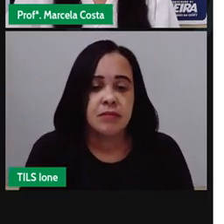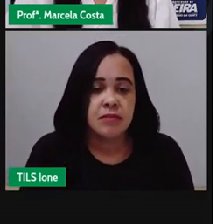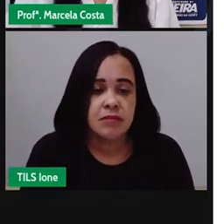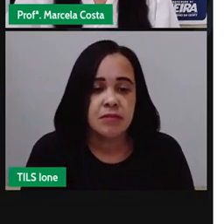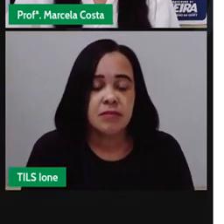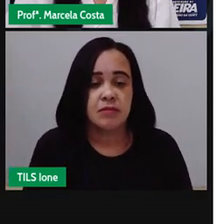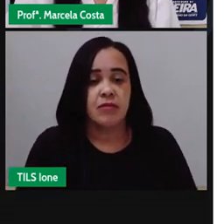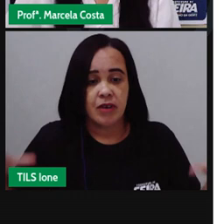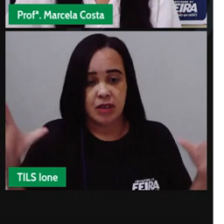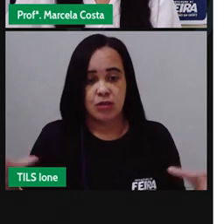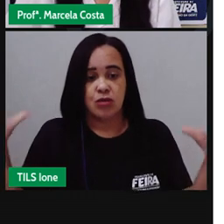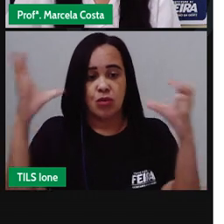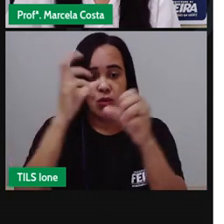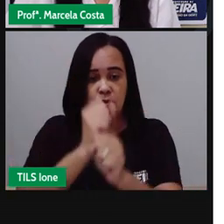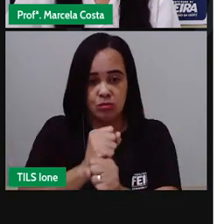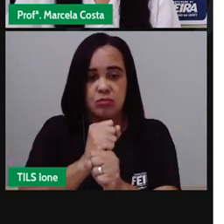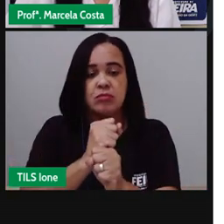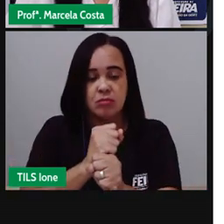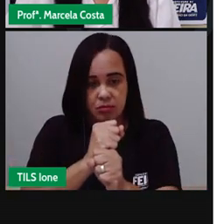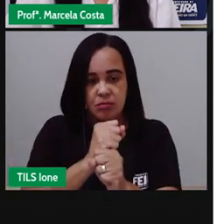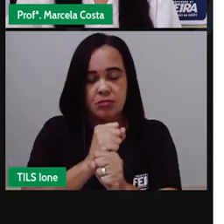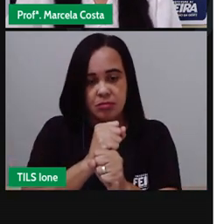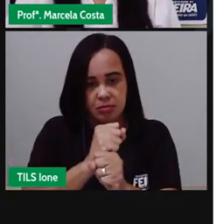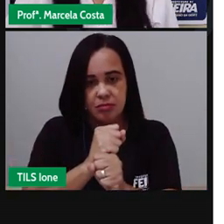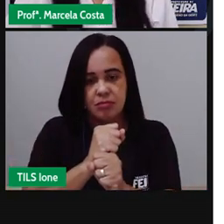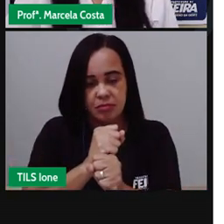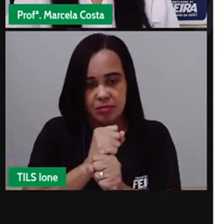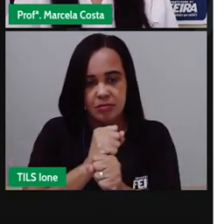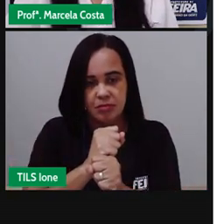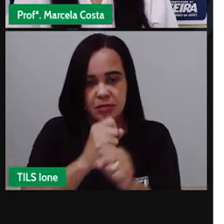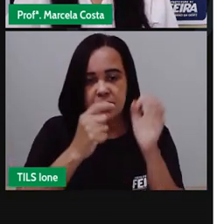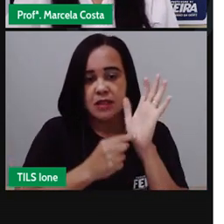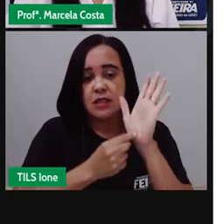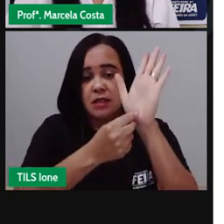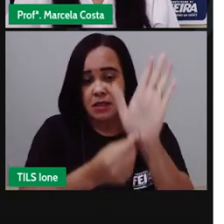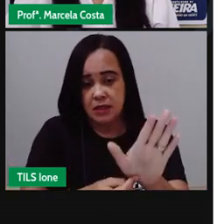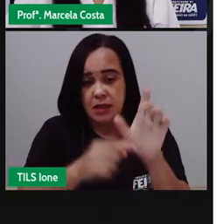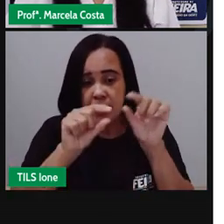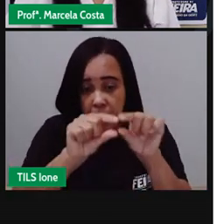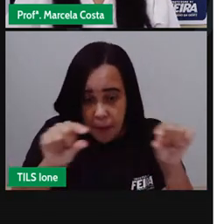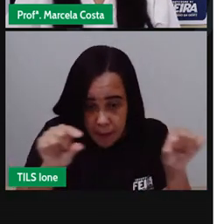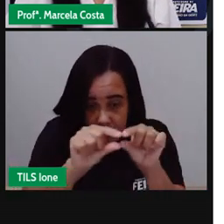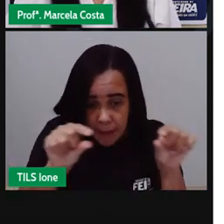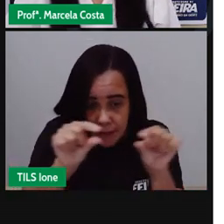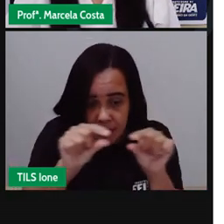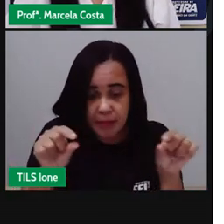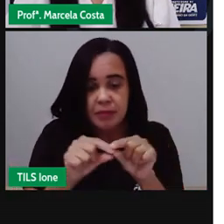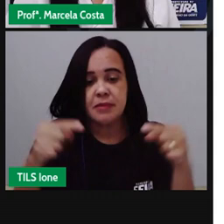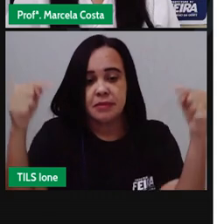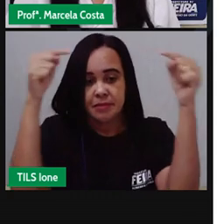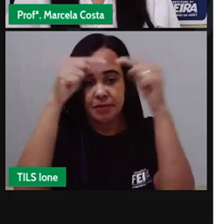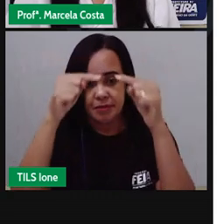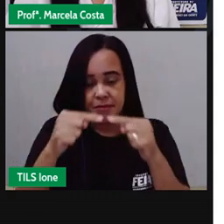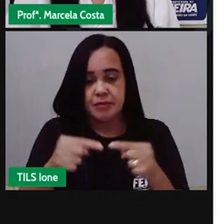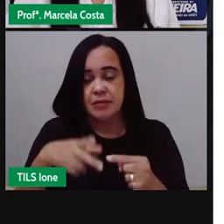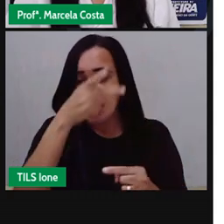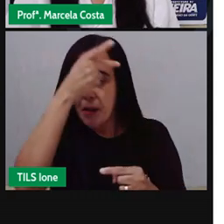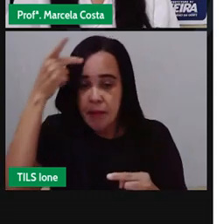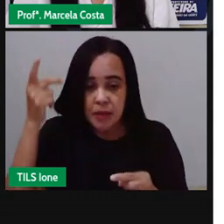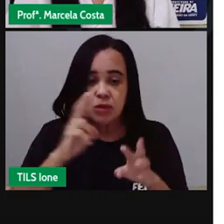somar o valor que está sendo representado pelas barras que é justamente as pessoas que